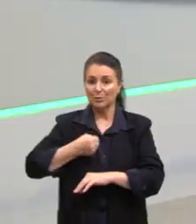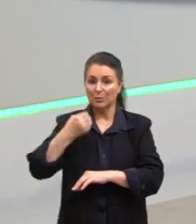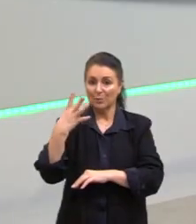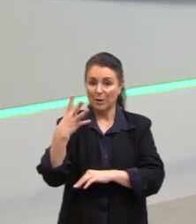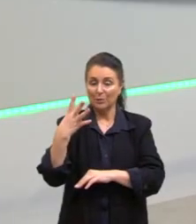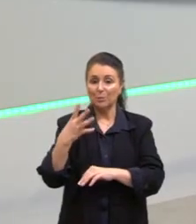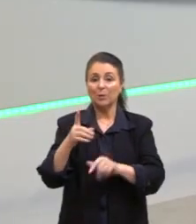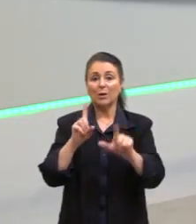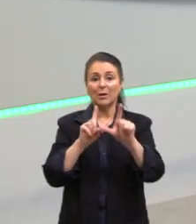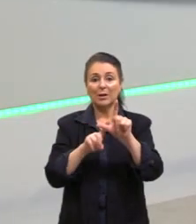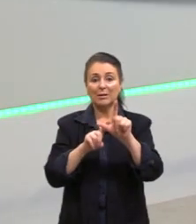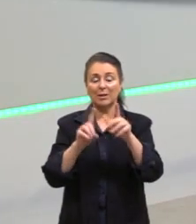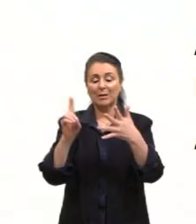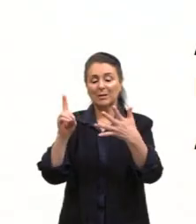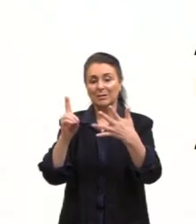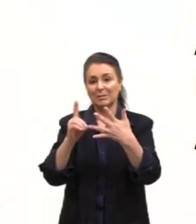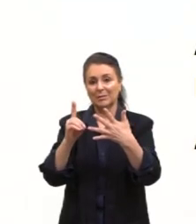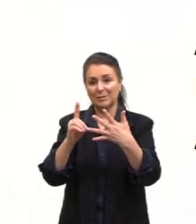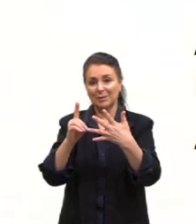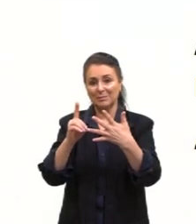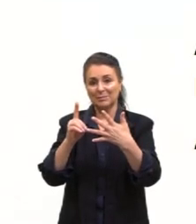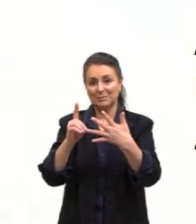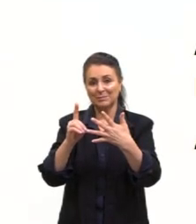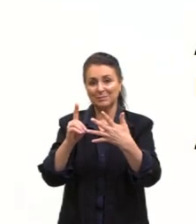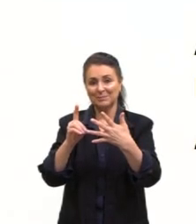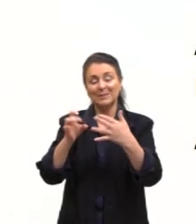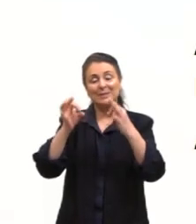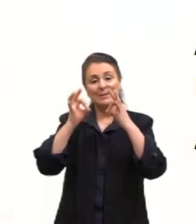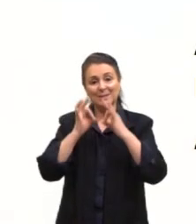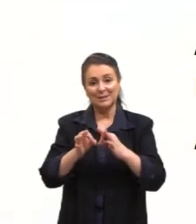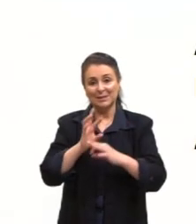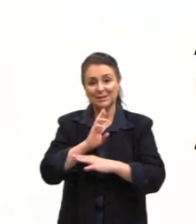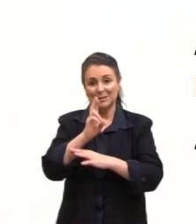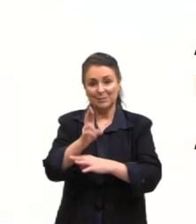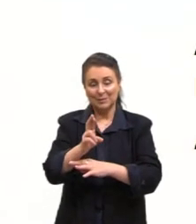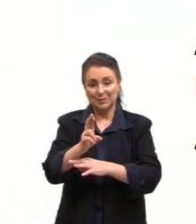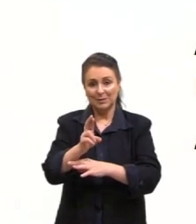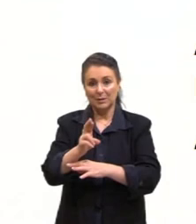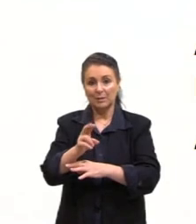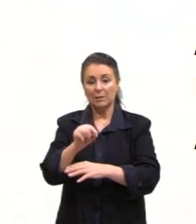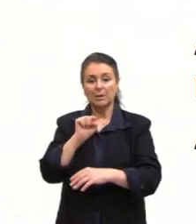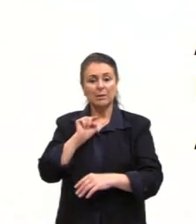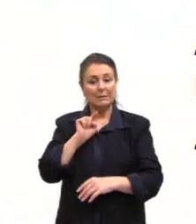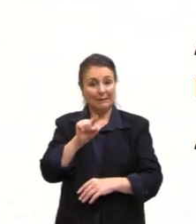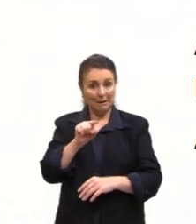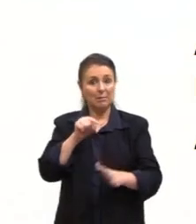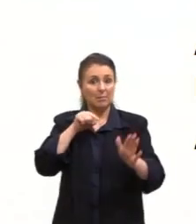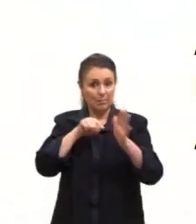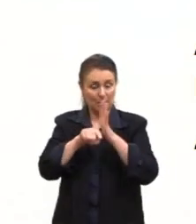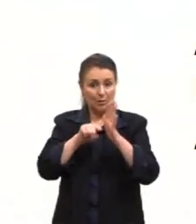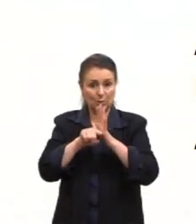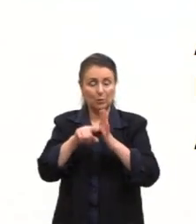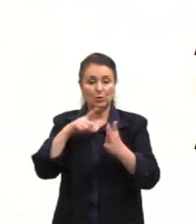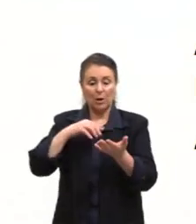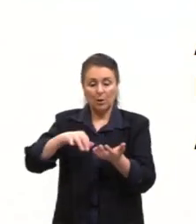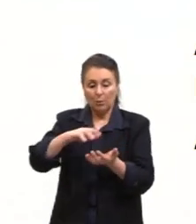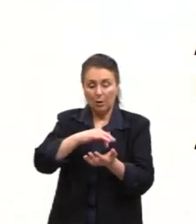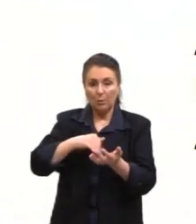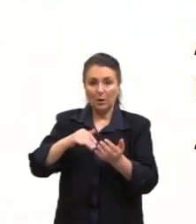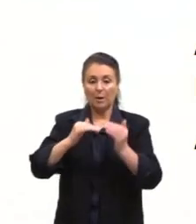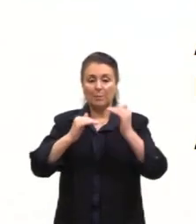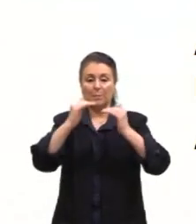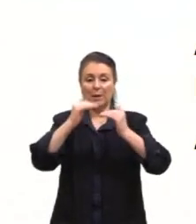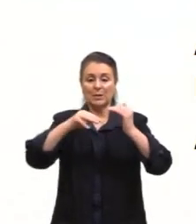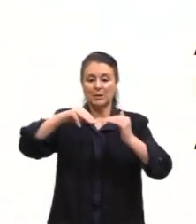letra D, que seria a nossa alternativa correta. Nessa questão, envolveu, então, o cálculo de média,